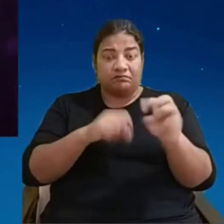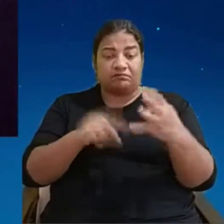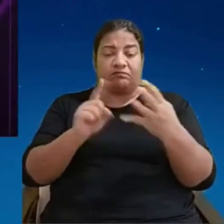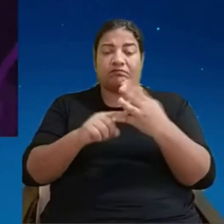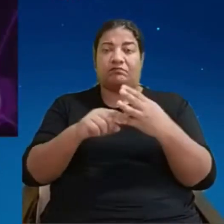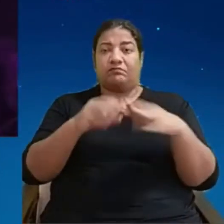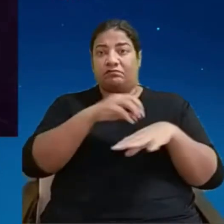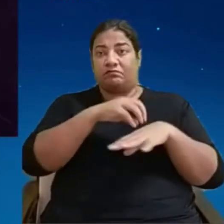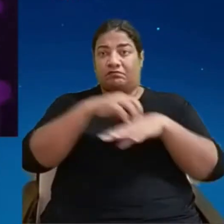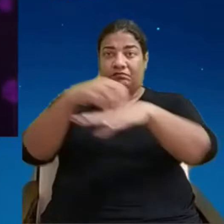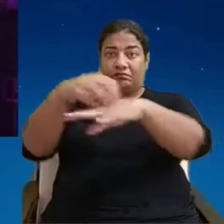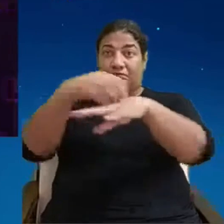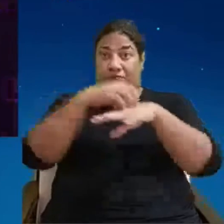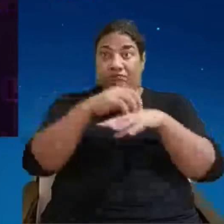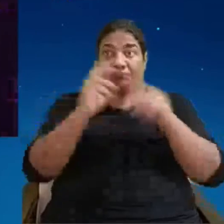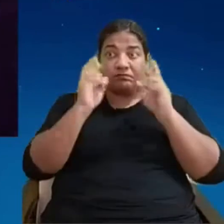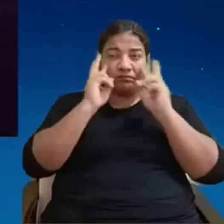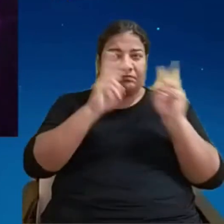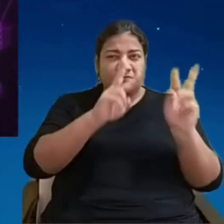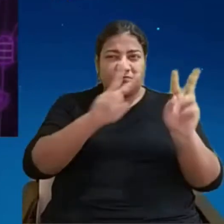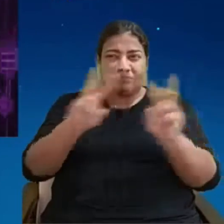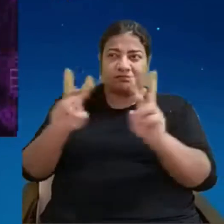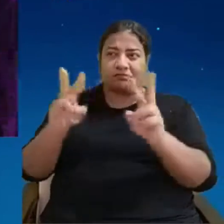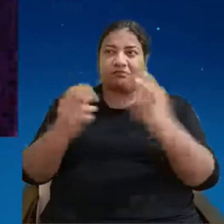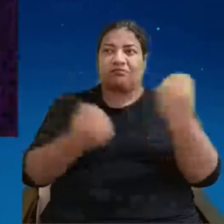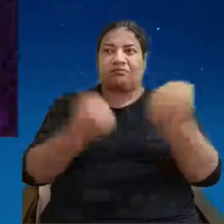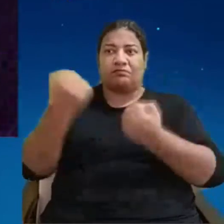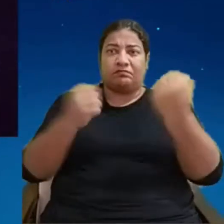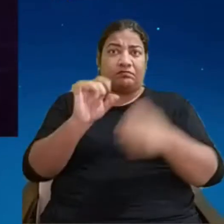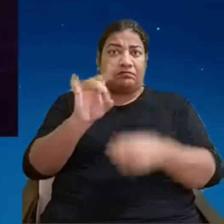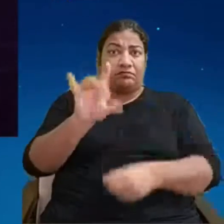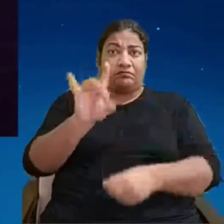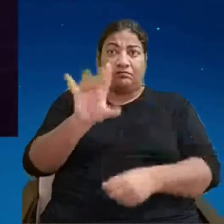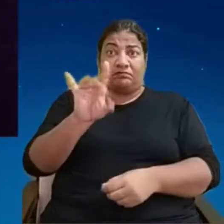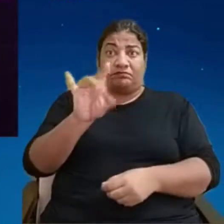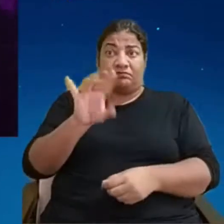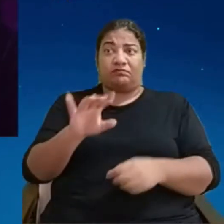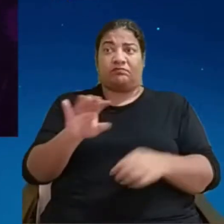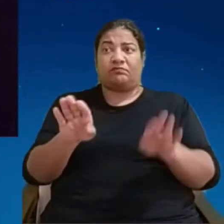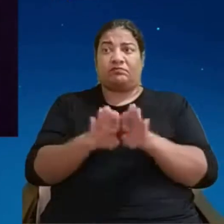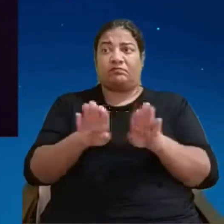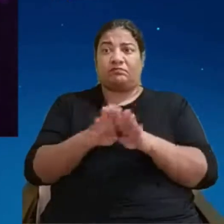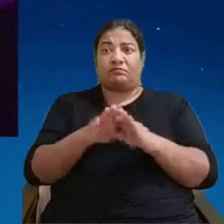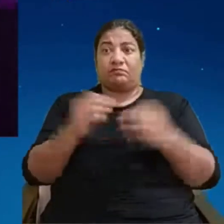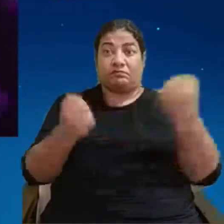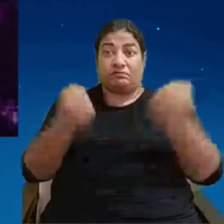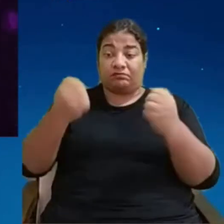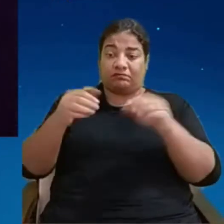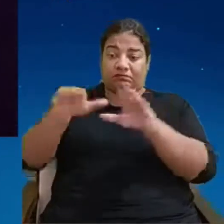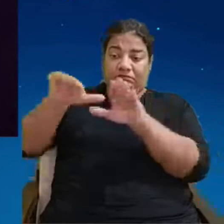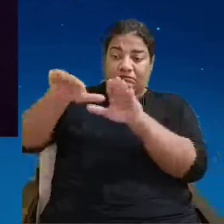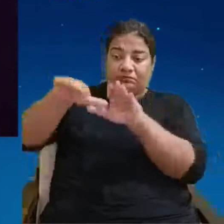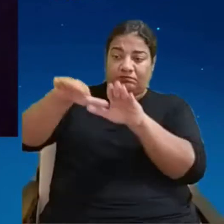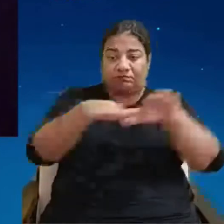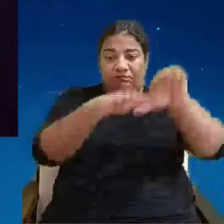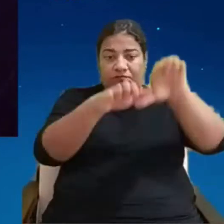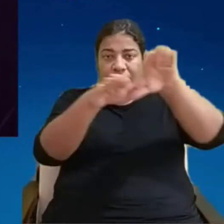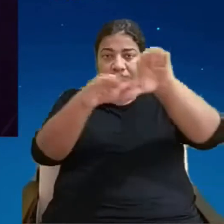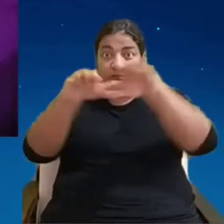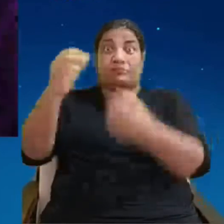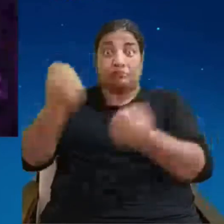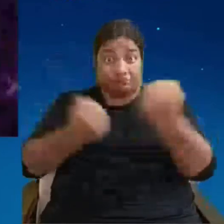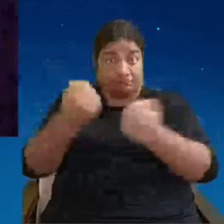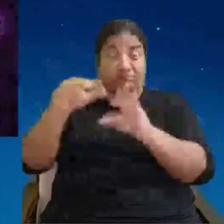carro, não só autônomo, mas você vê carro voador, já está se preparando para isso. Conexão